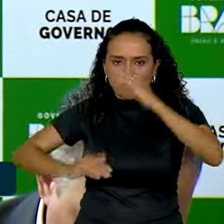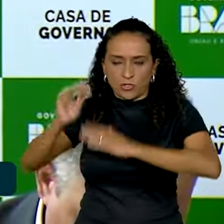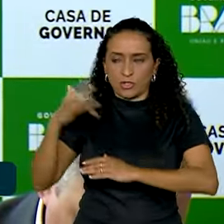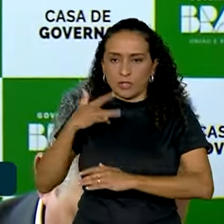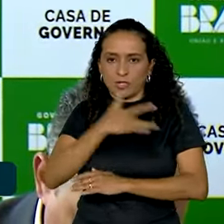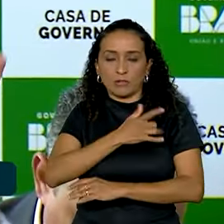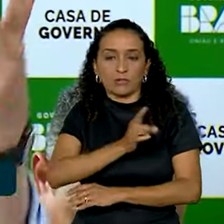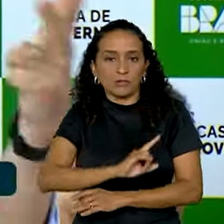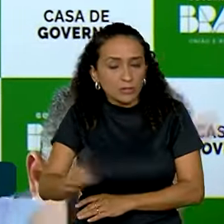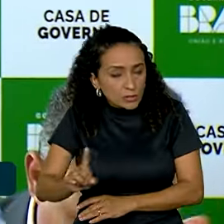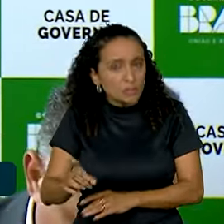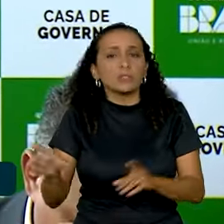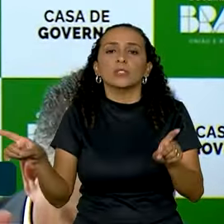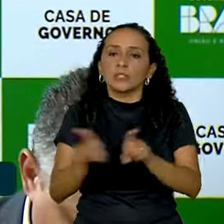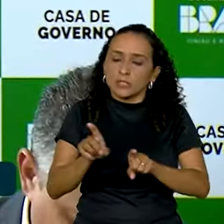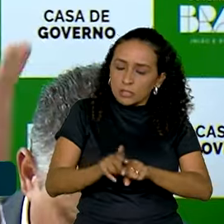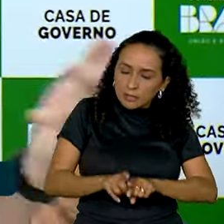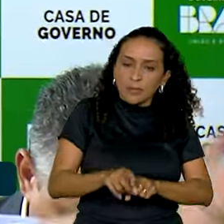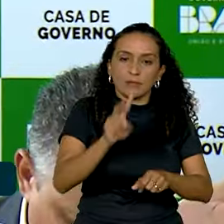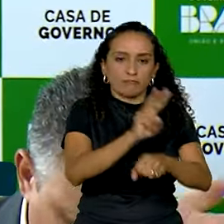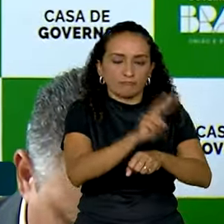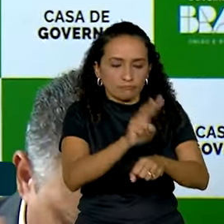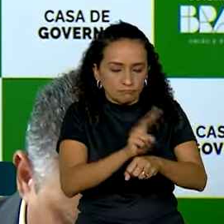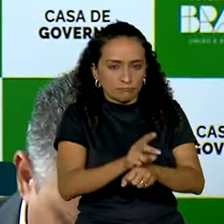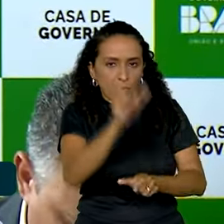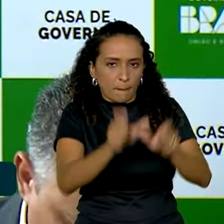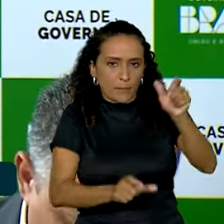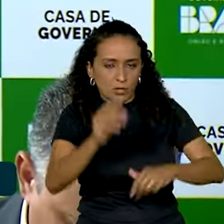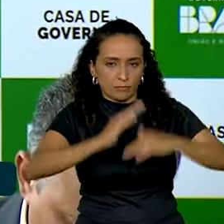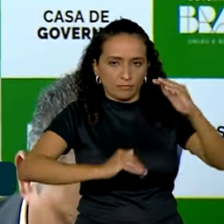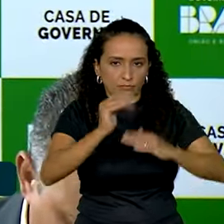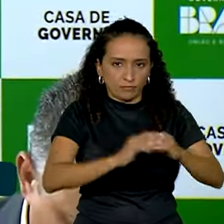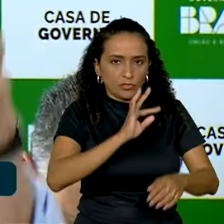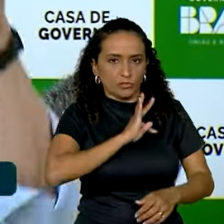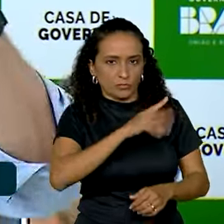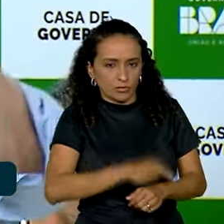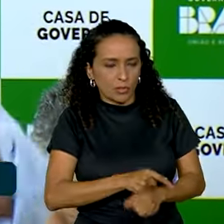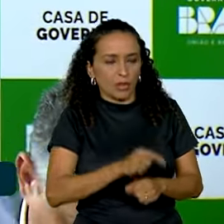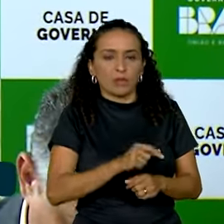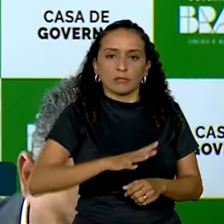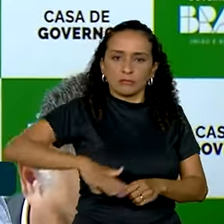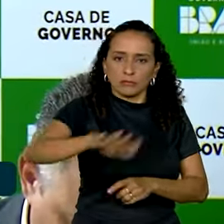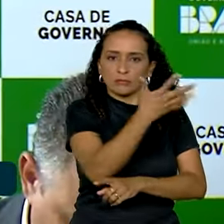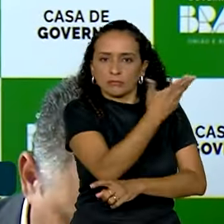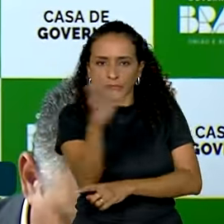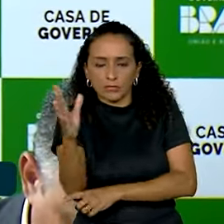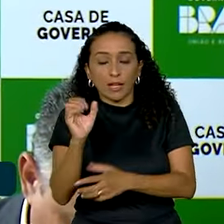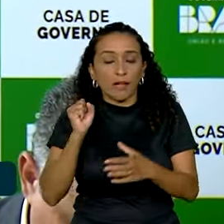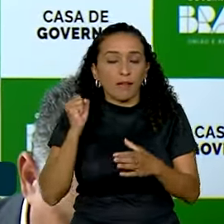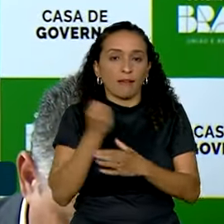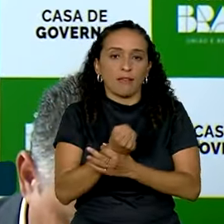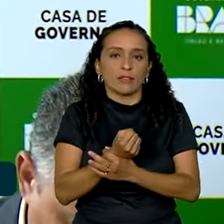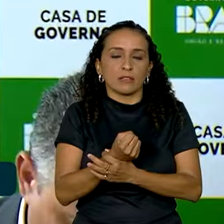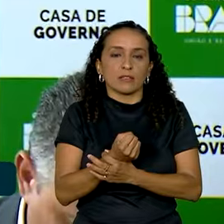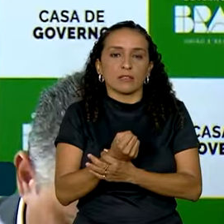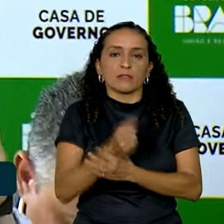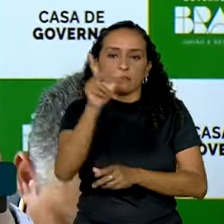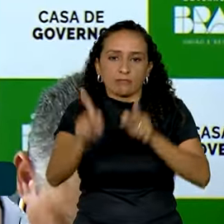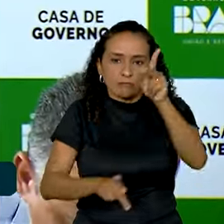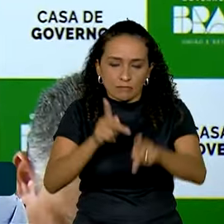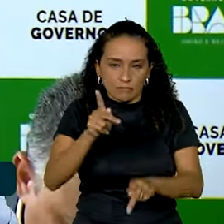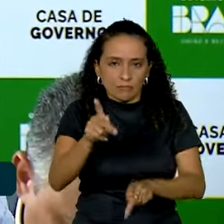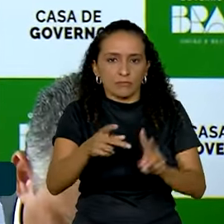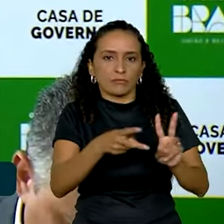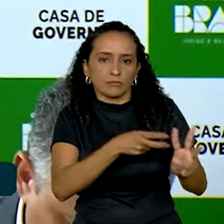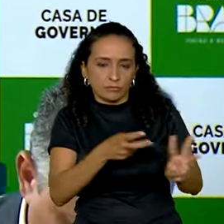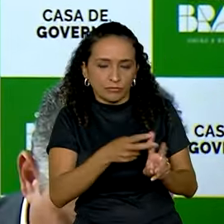para proteger o pessoal da FUNAP, o pessoal do meio ambiente, para garantir a segurança das populações indígenas